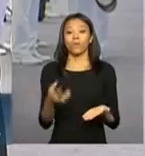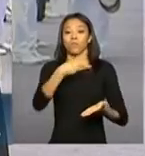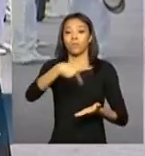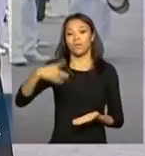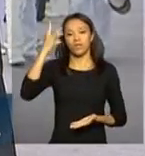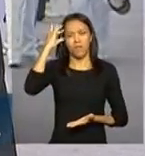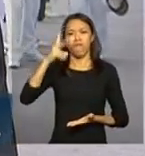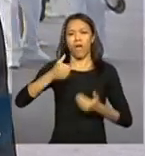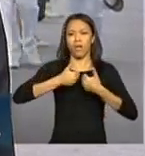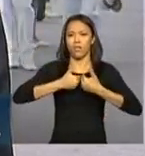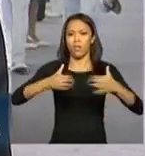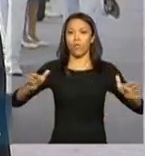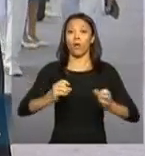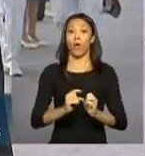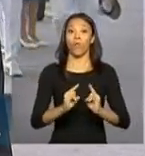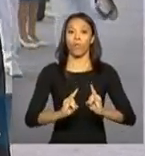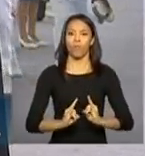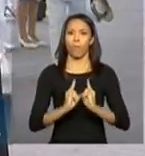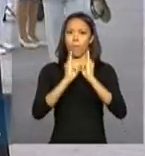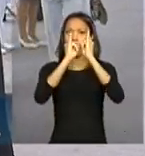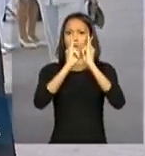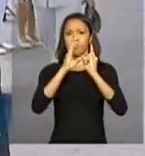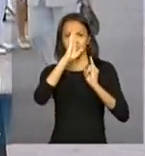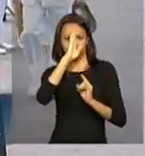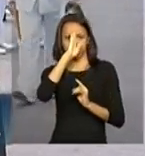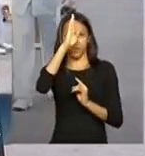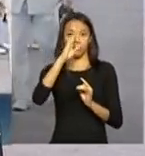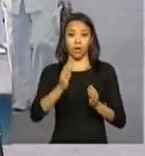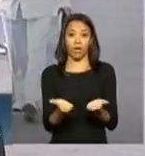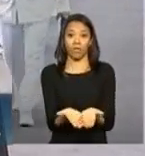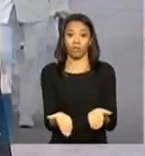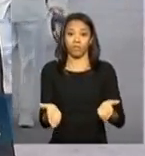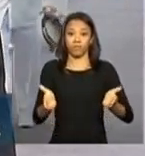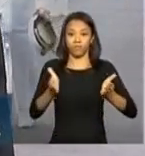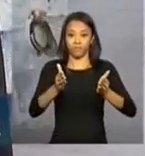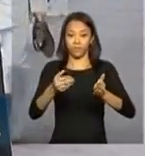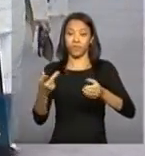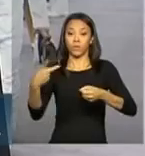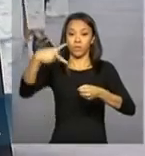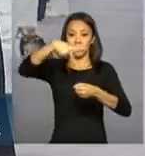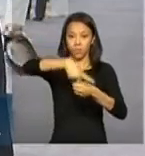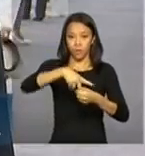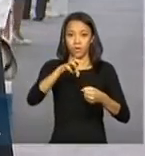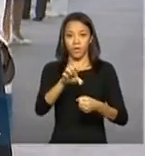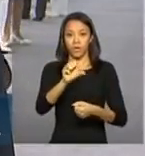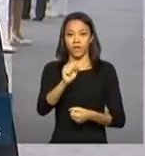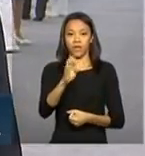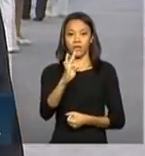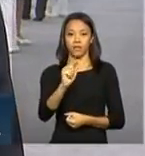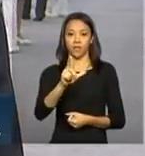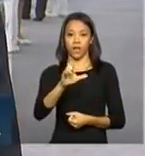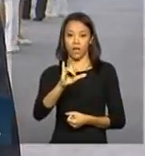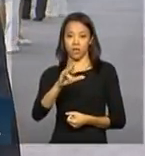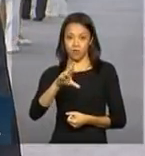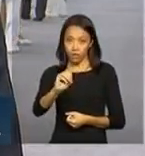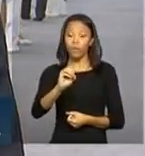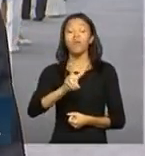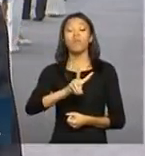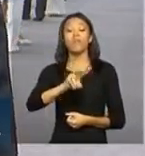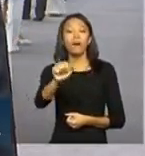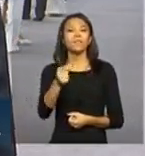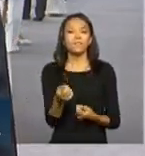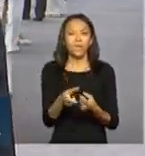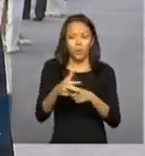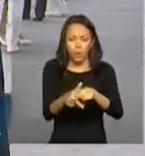inaugurar o prédio principal do estaleiro. É no estaleiro que todas as peças dos submarinos são colocadas